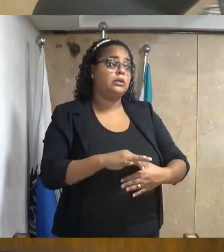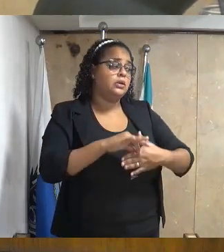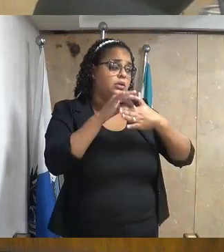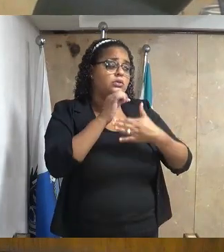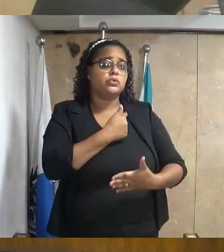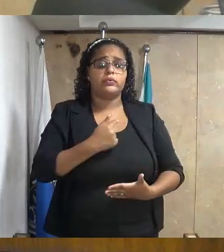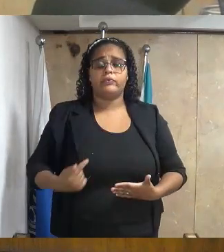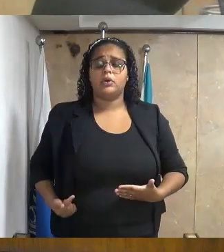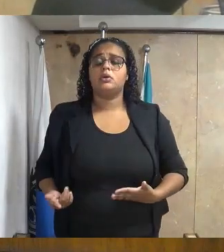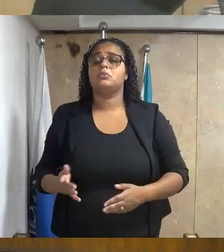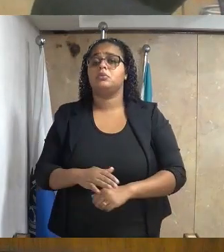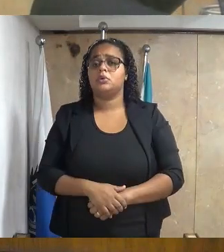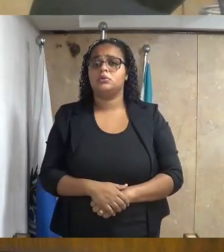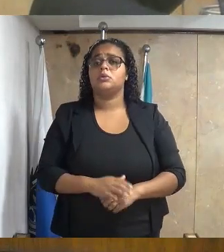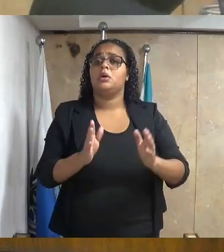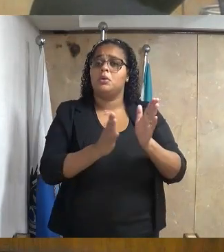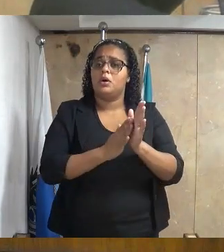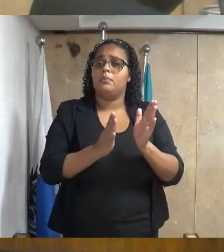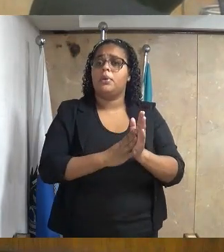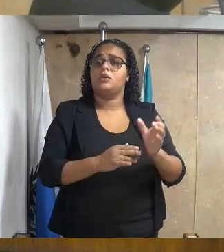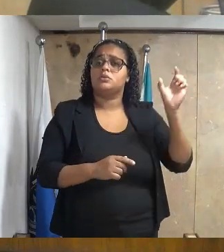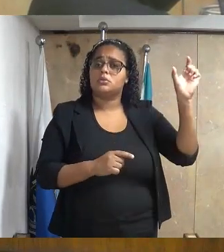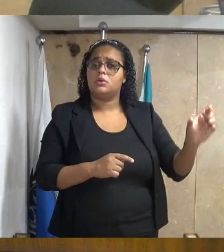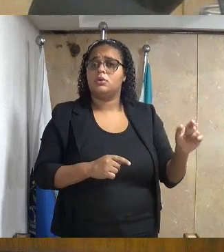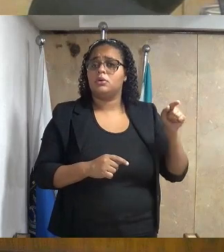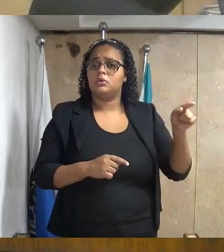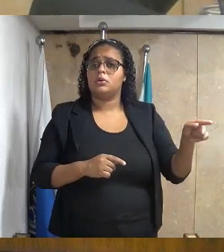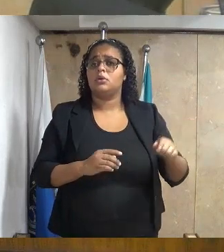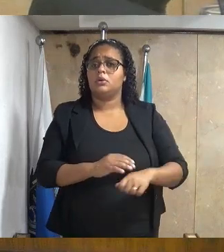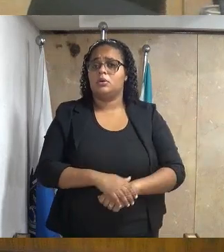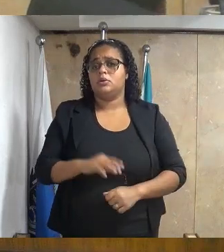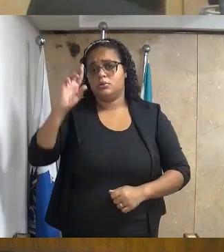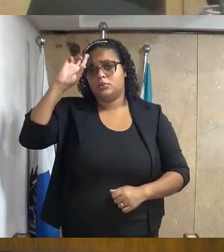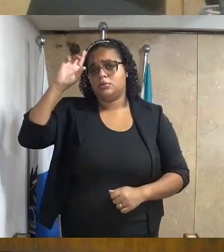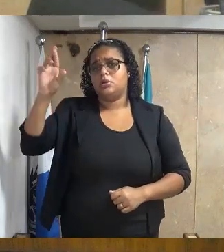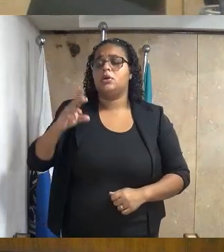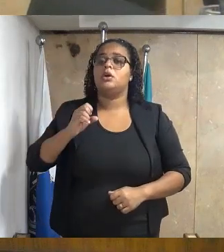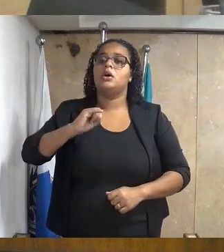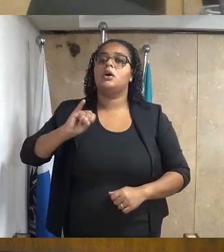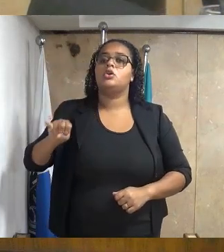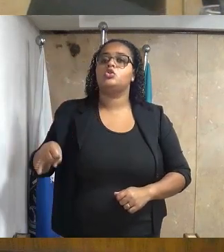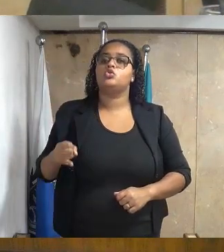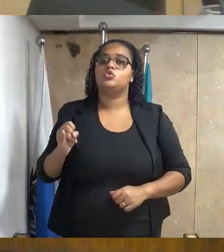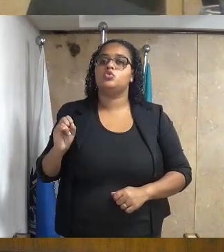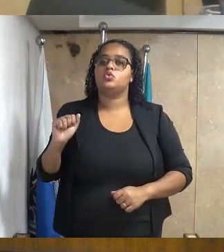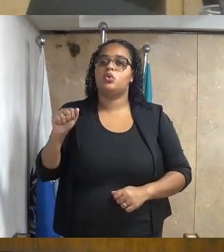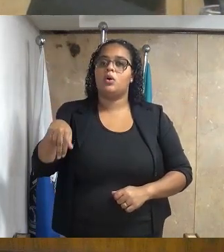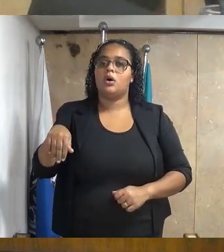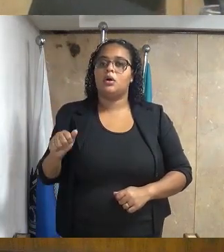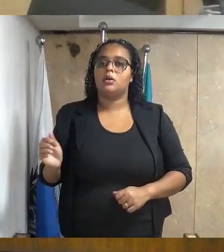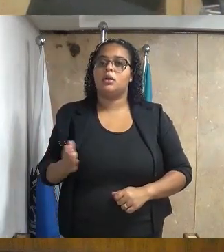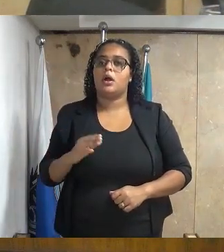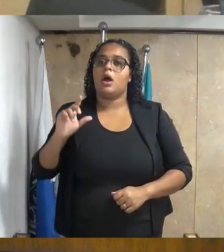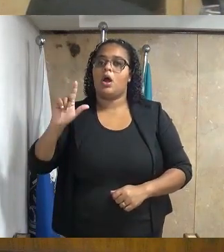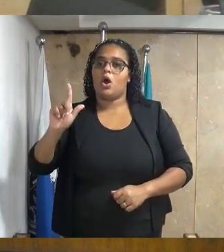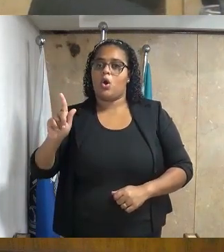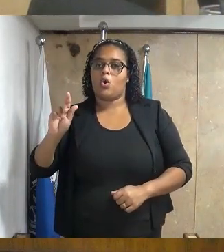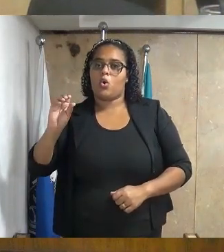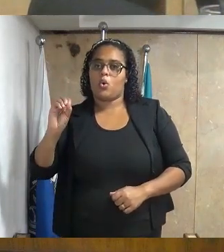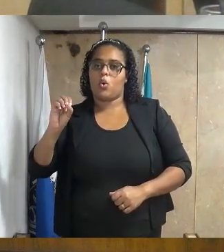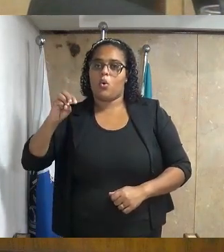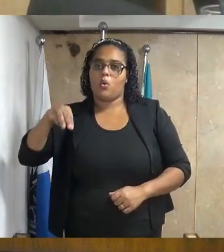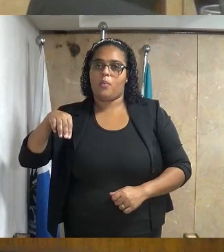de governo nesta casa, consignando moção de aplausos à ilustríssima senhora Joana Gomes da Conceição, pelos